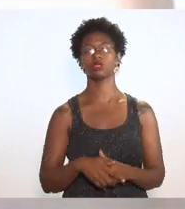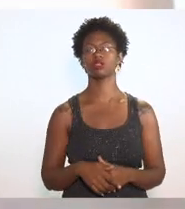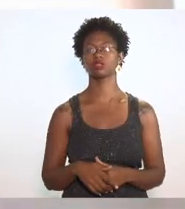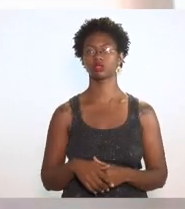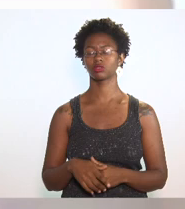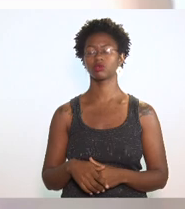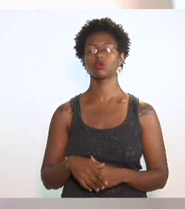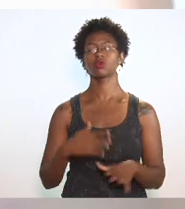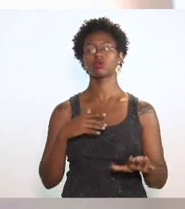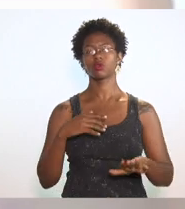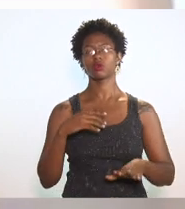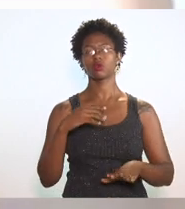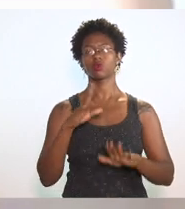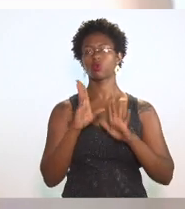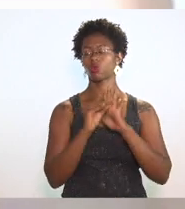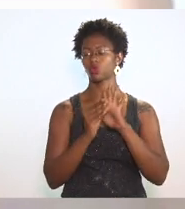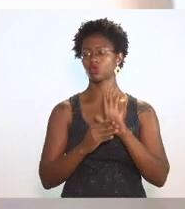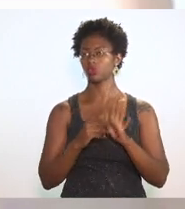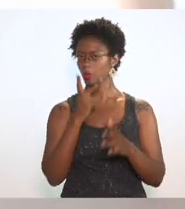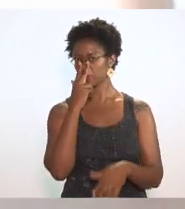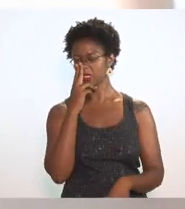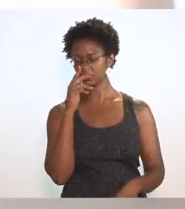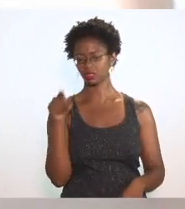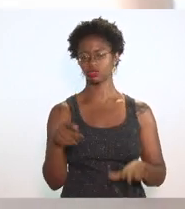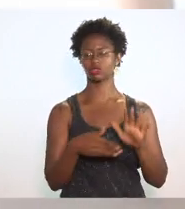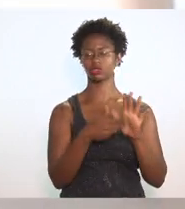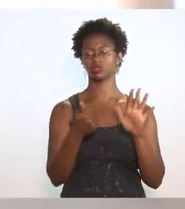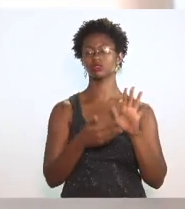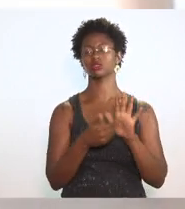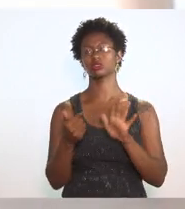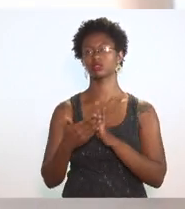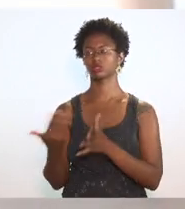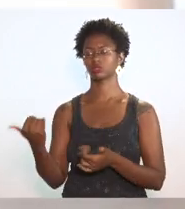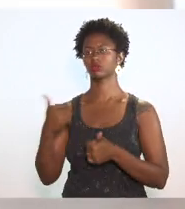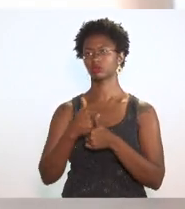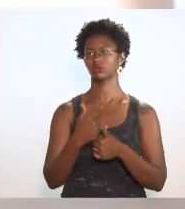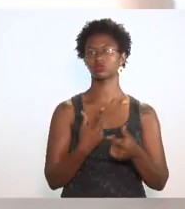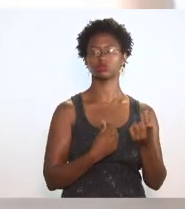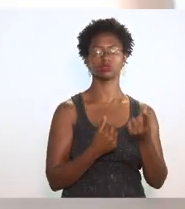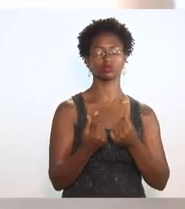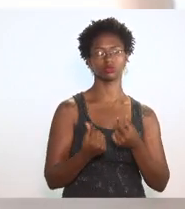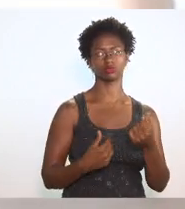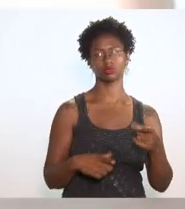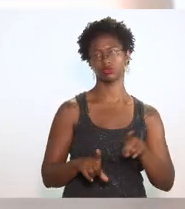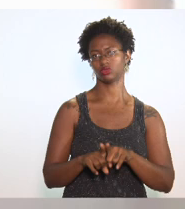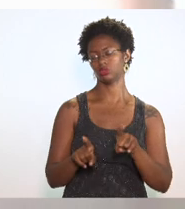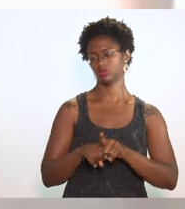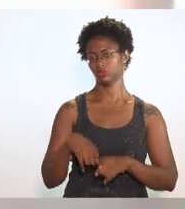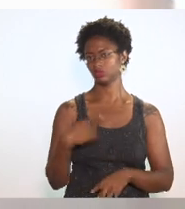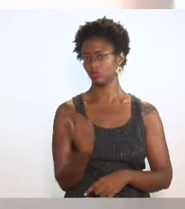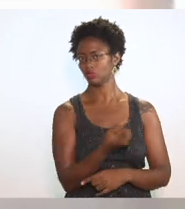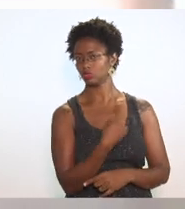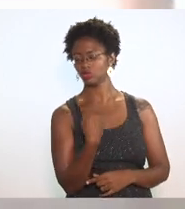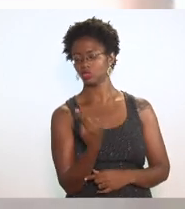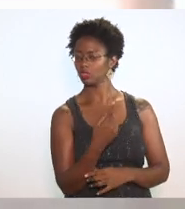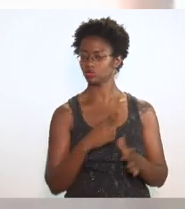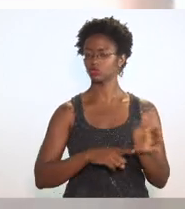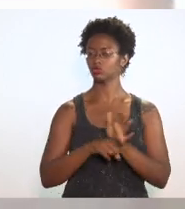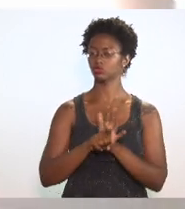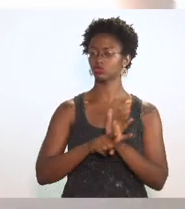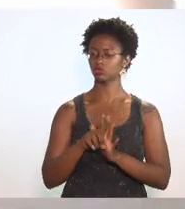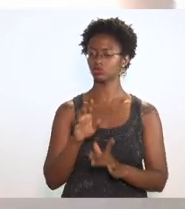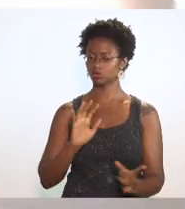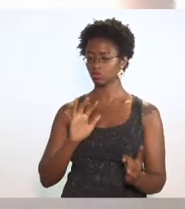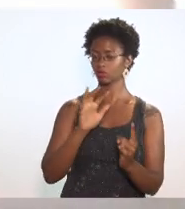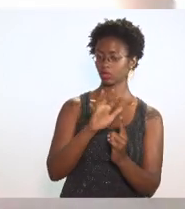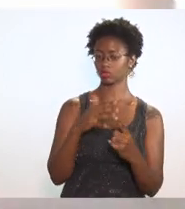teor propondo a retirada de vários itens da substituição tributária e para isso nós vamos fazer um estudo de impacto então